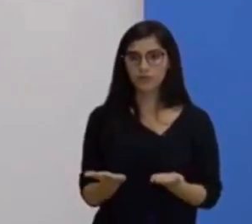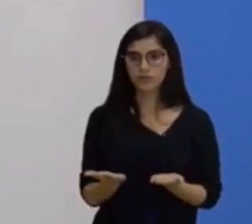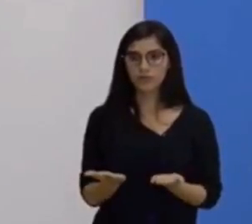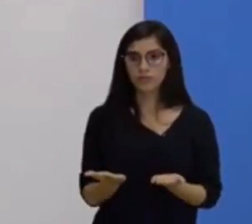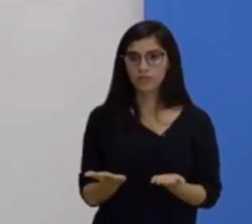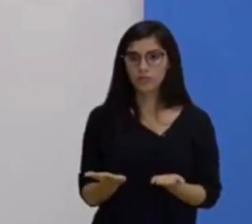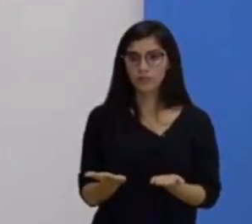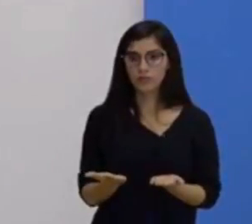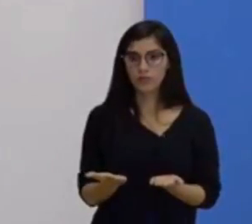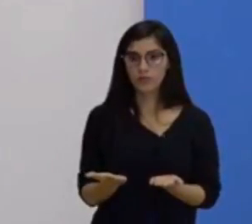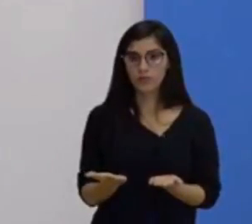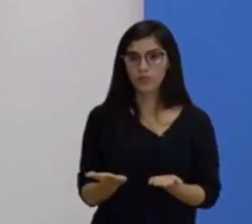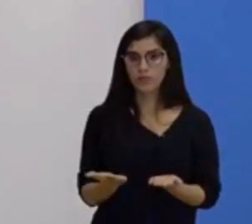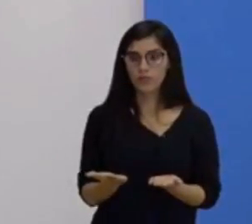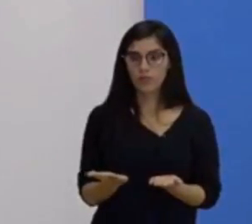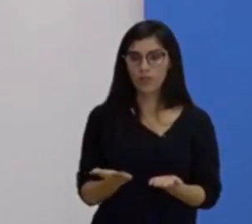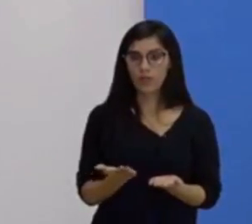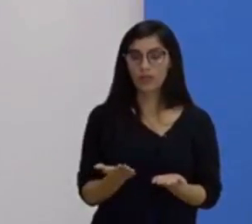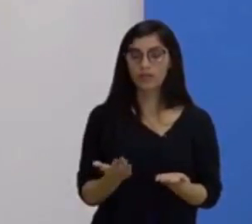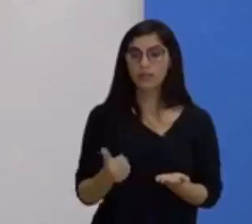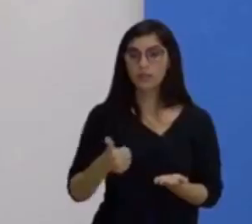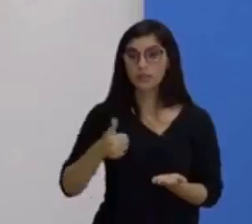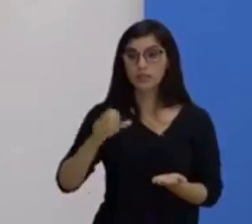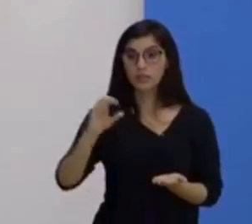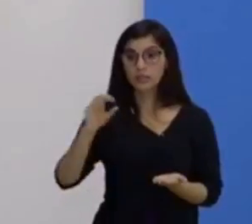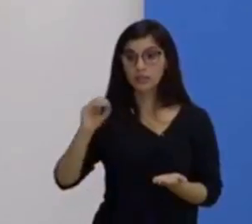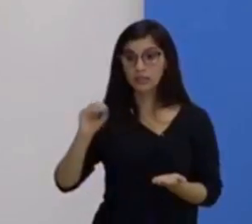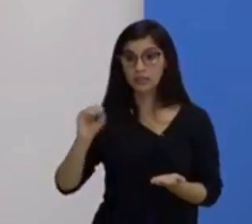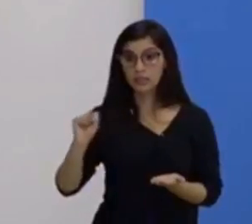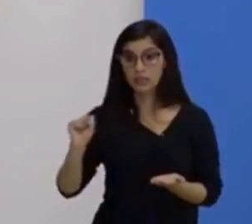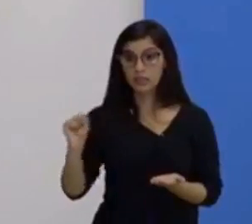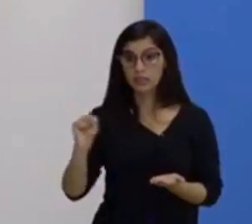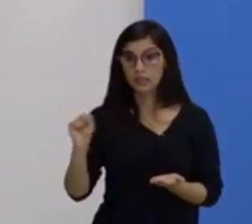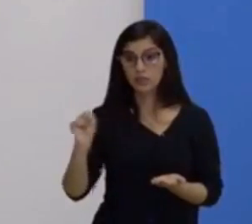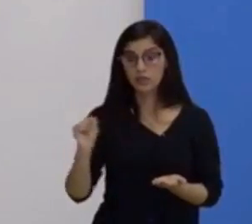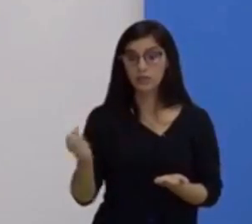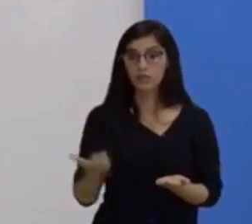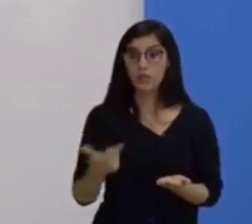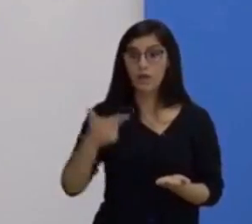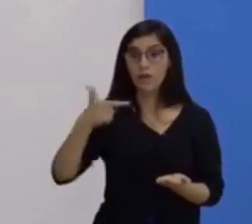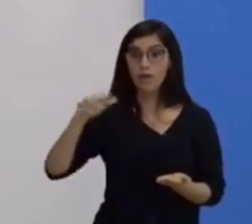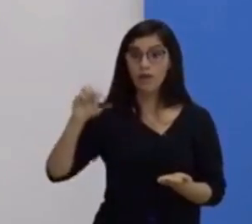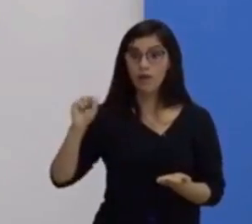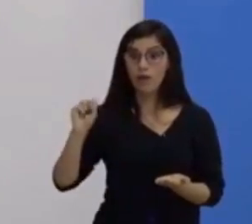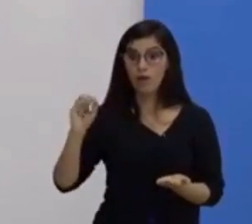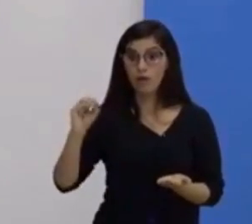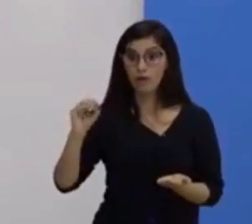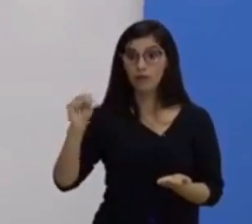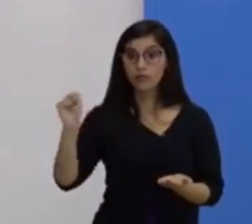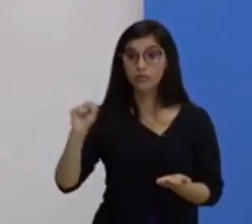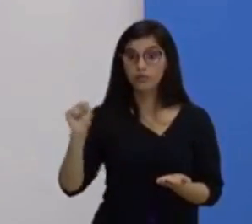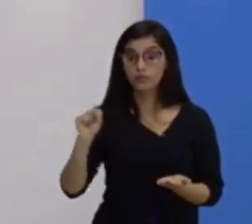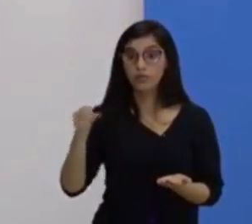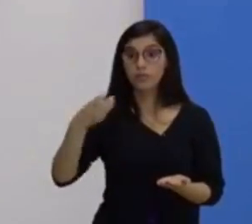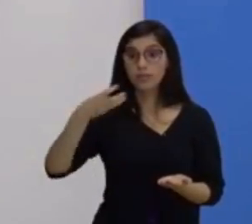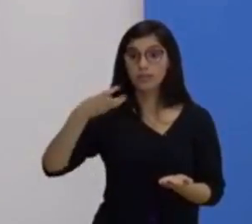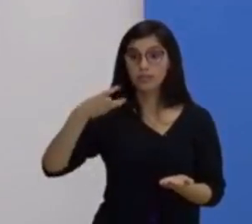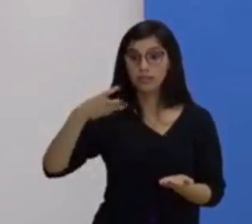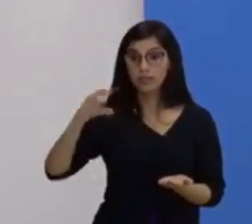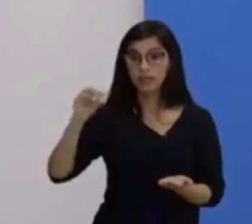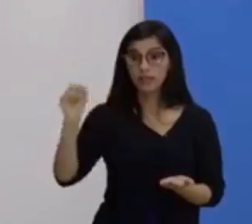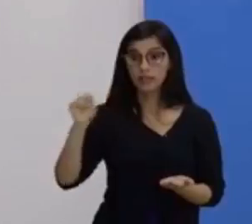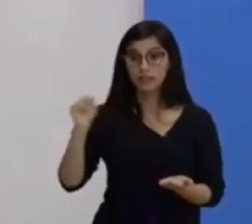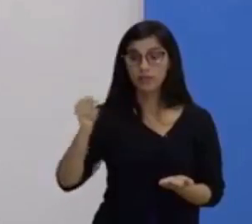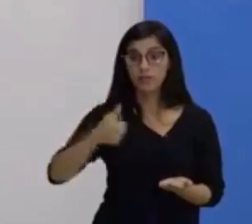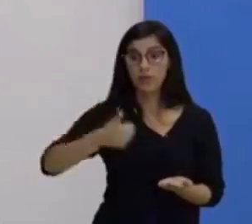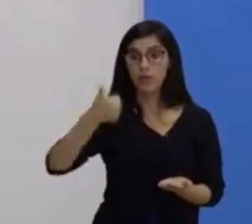só. Nós passamos aqui por 10 segundos. Passamos por 20 segundos. Passamos 30 segundos. 1 minuto.